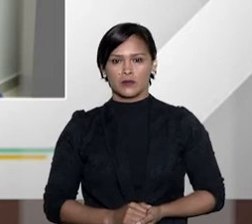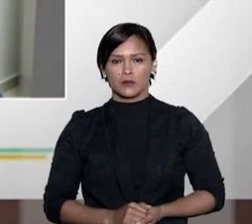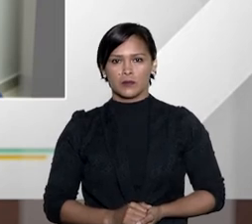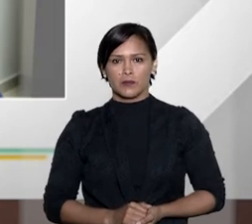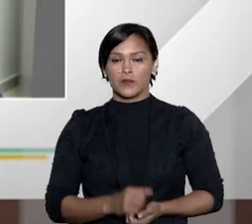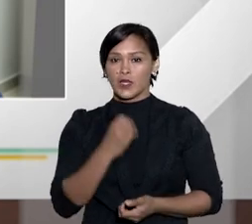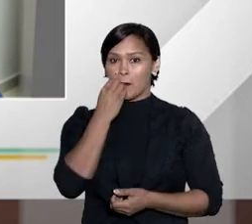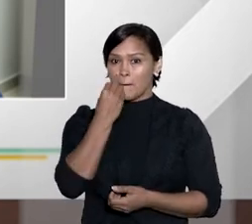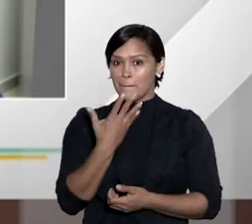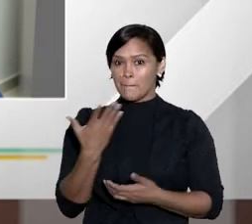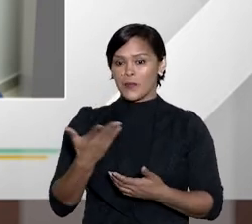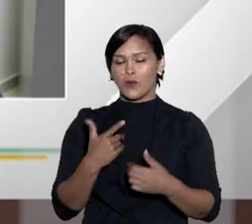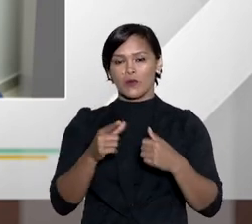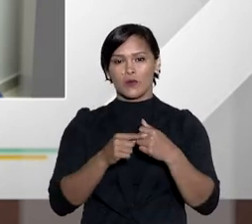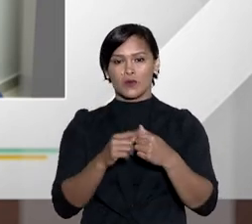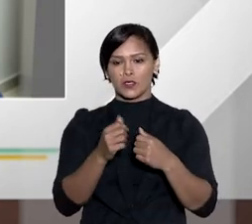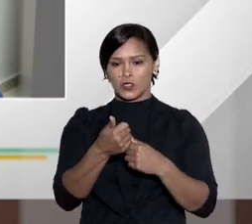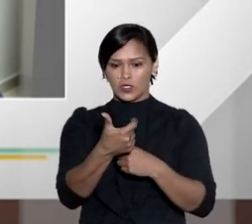no IGEX